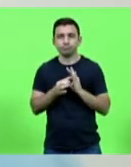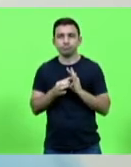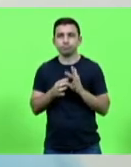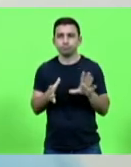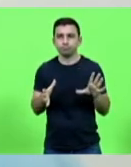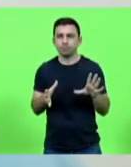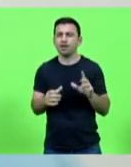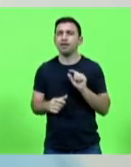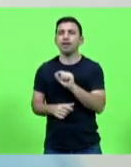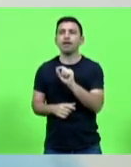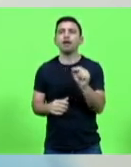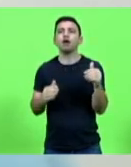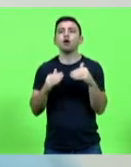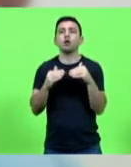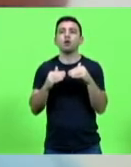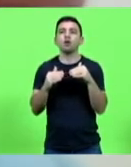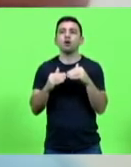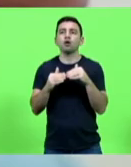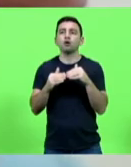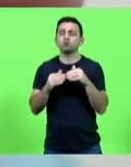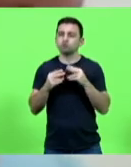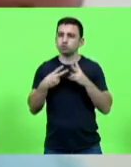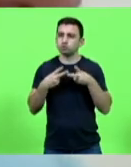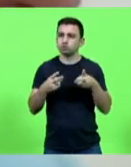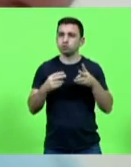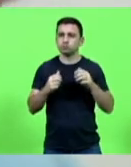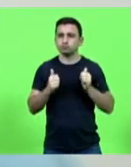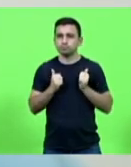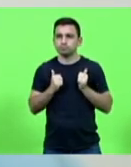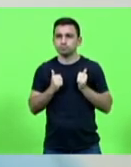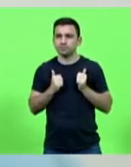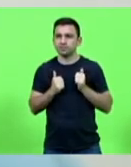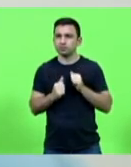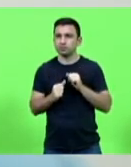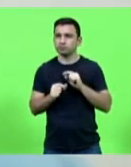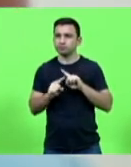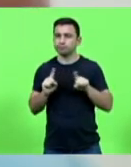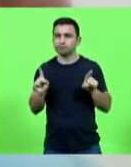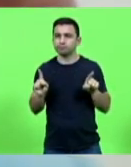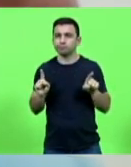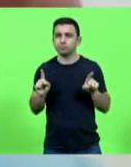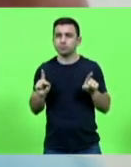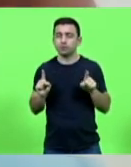quem concorda permaneça como está, quem discorda se manifeste.